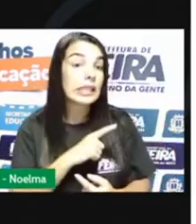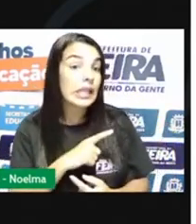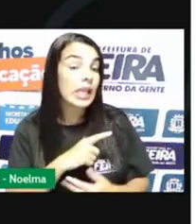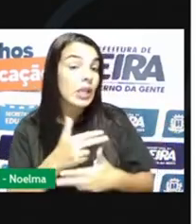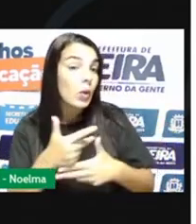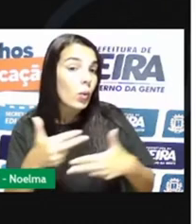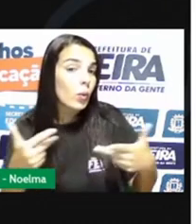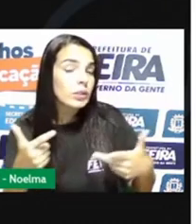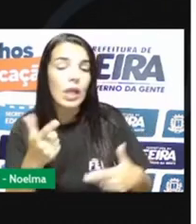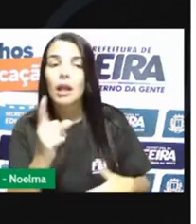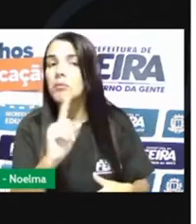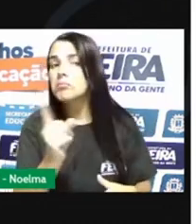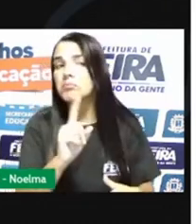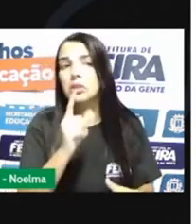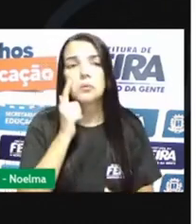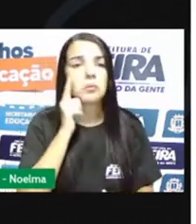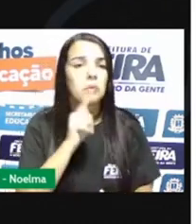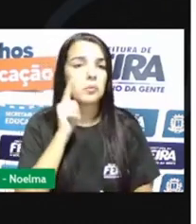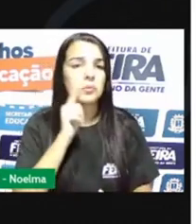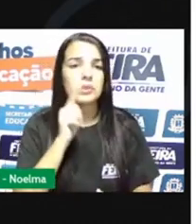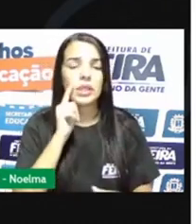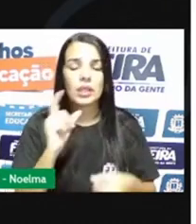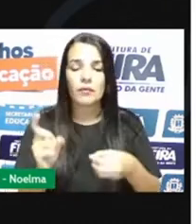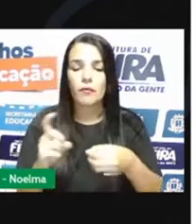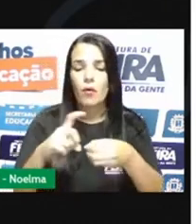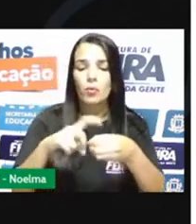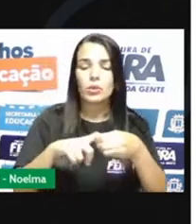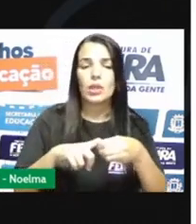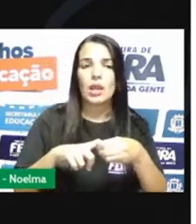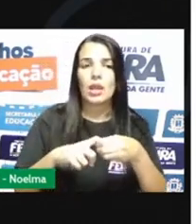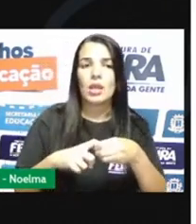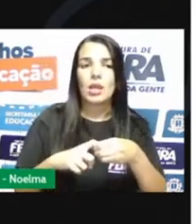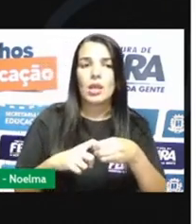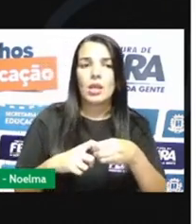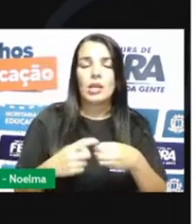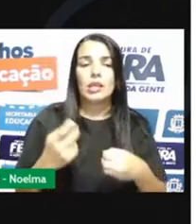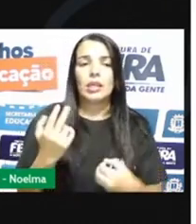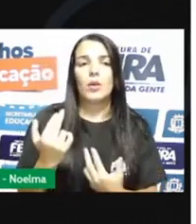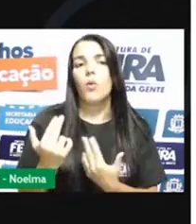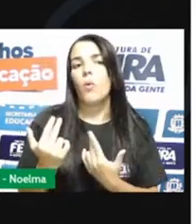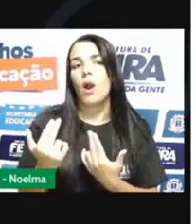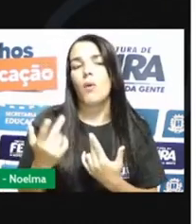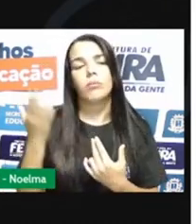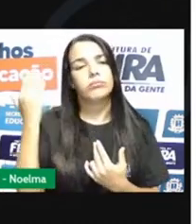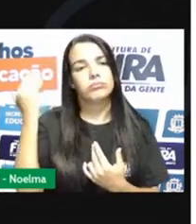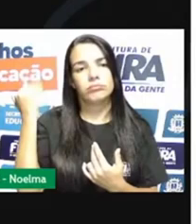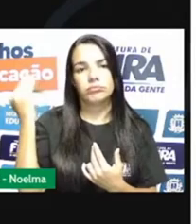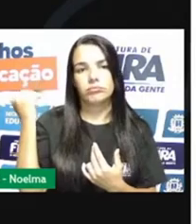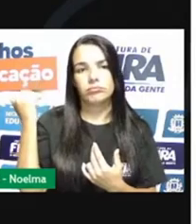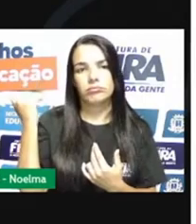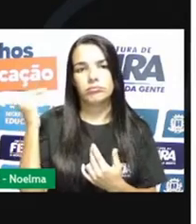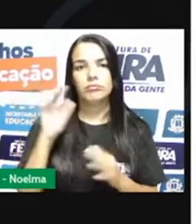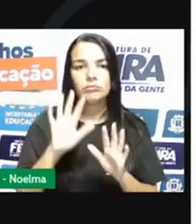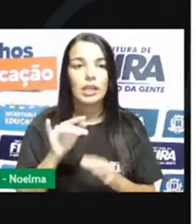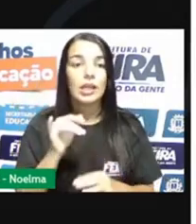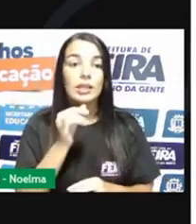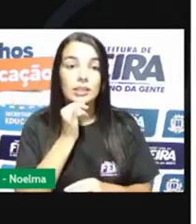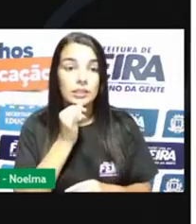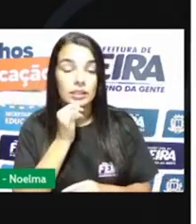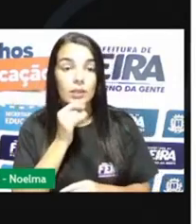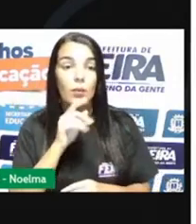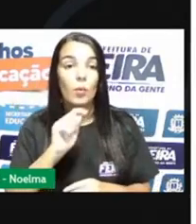que não conseguem, que não mais voltam ao seu estado anterior. A esse tipo de